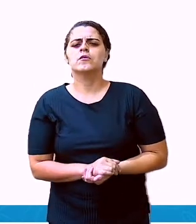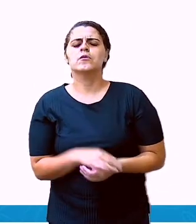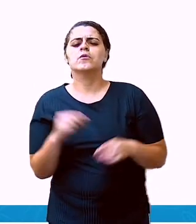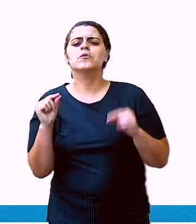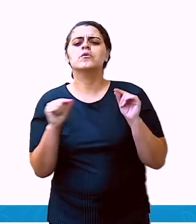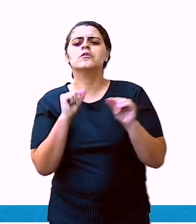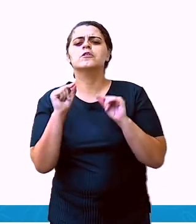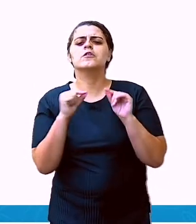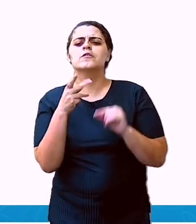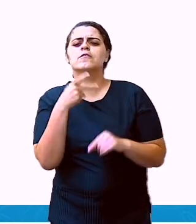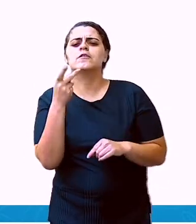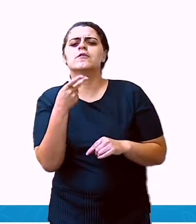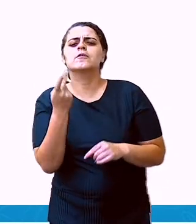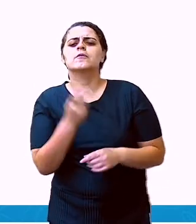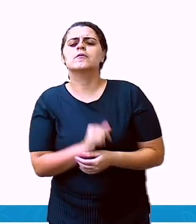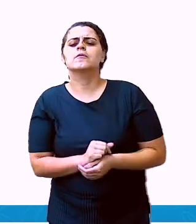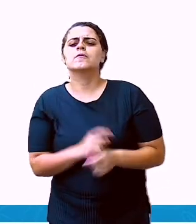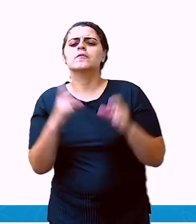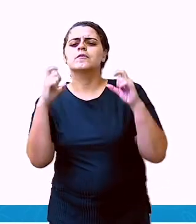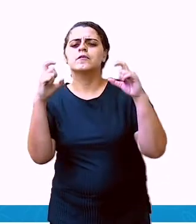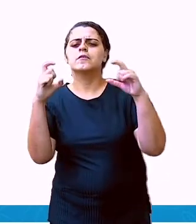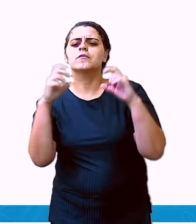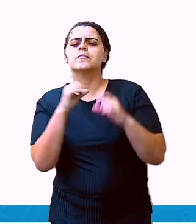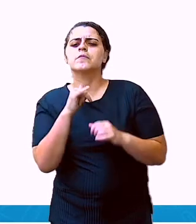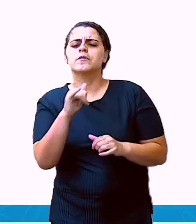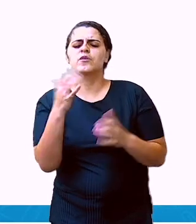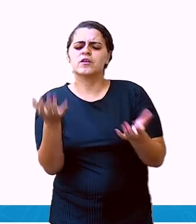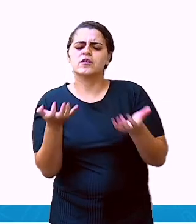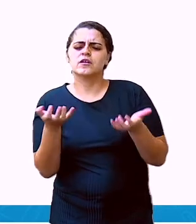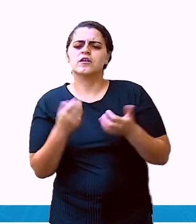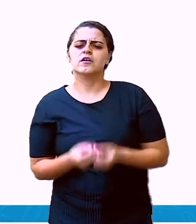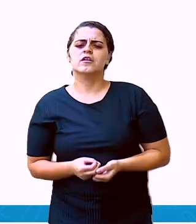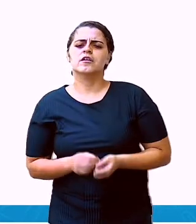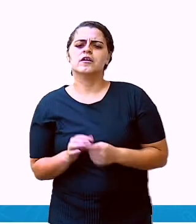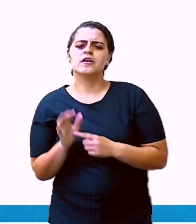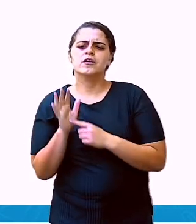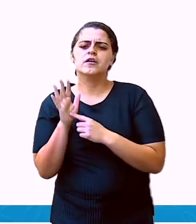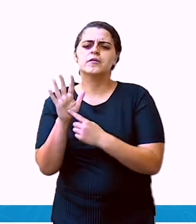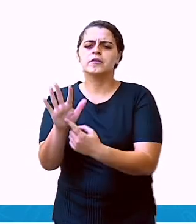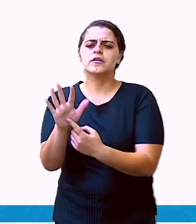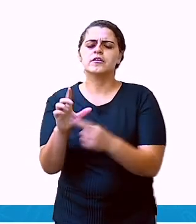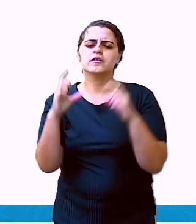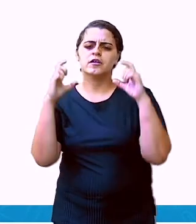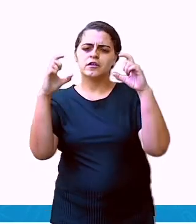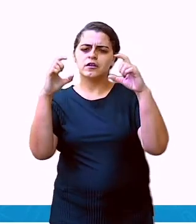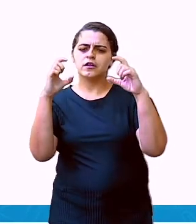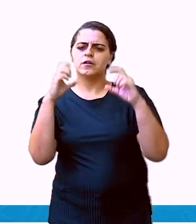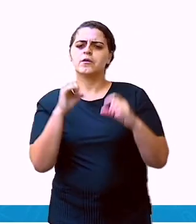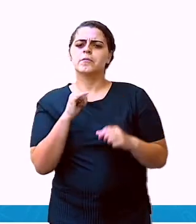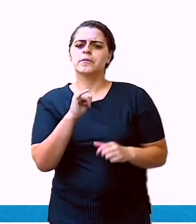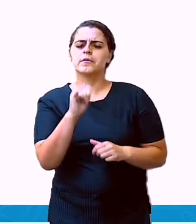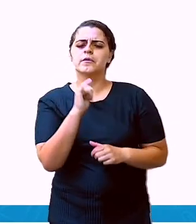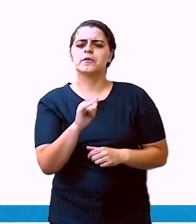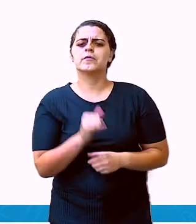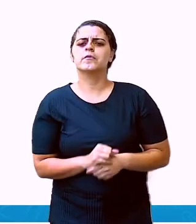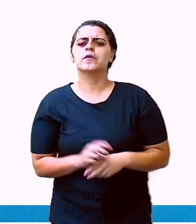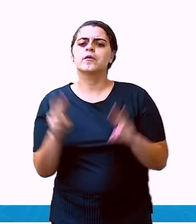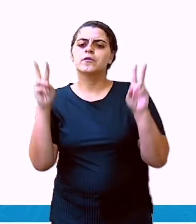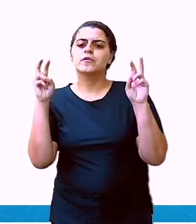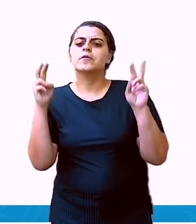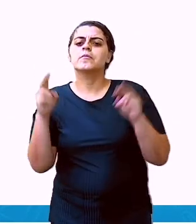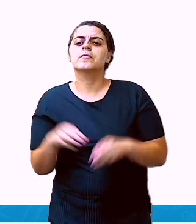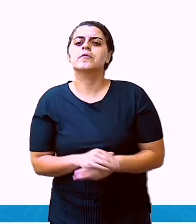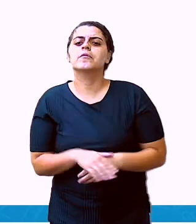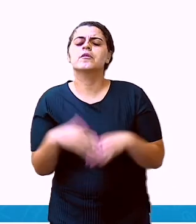O que eu falei nesse bilhete? O que eu queria falar para os meninos? Esse é o assunto do bilhete. O